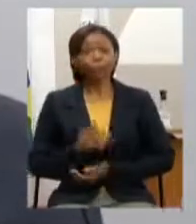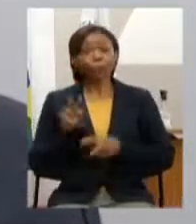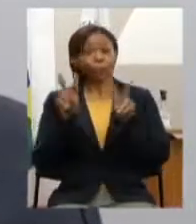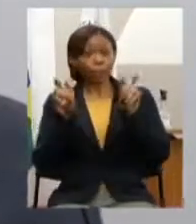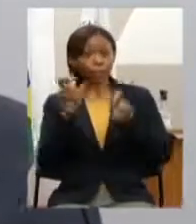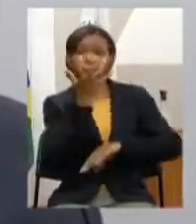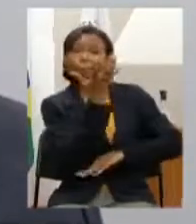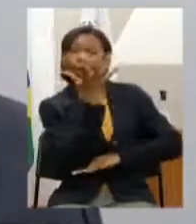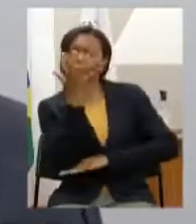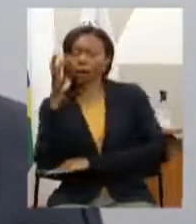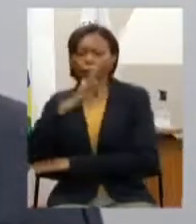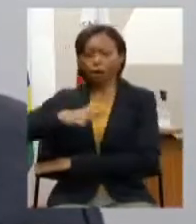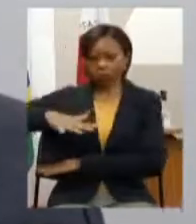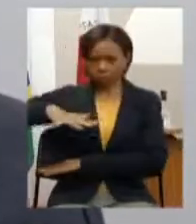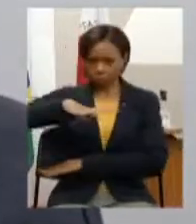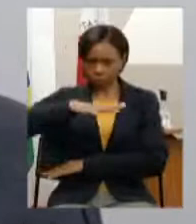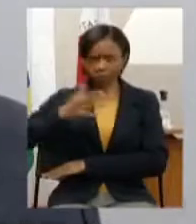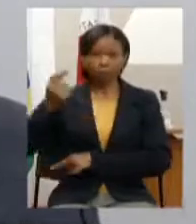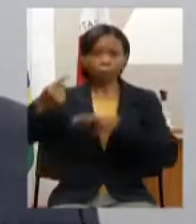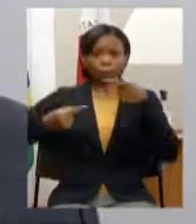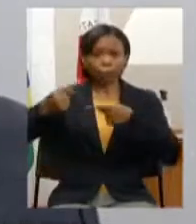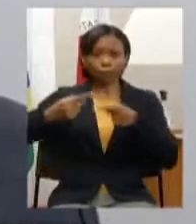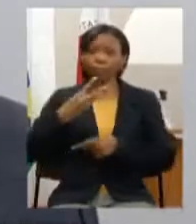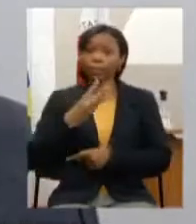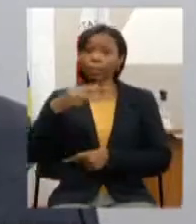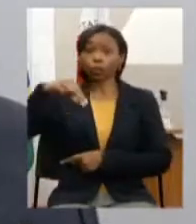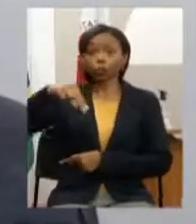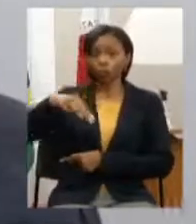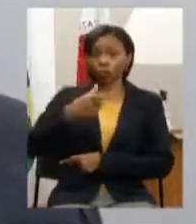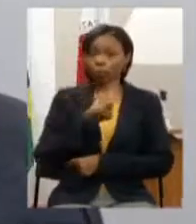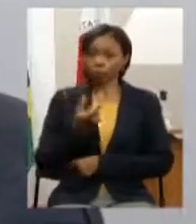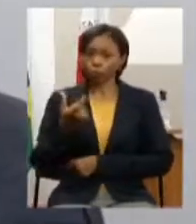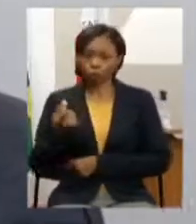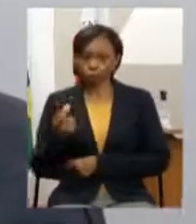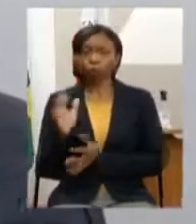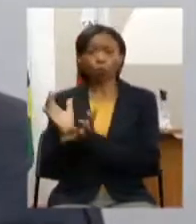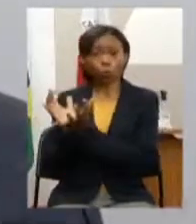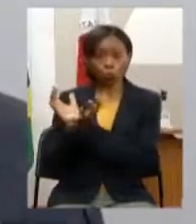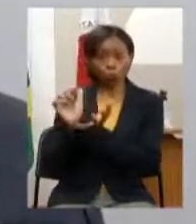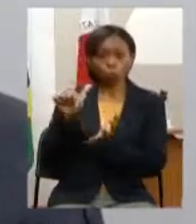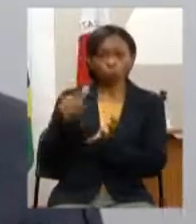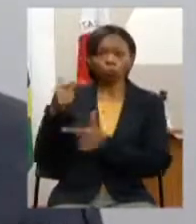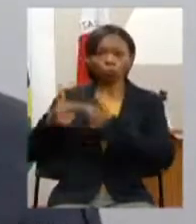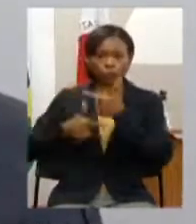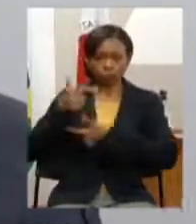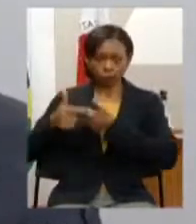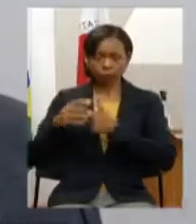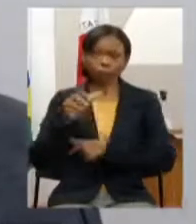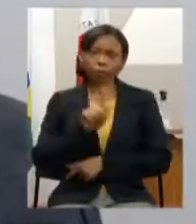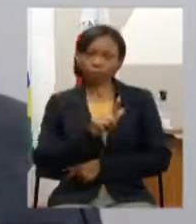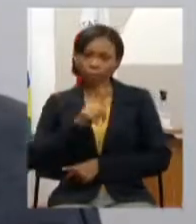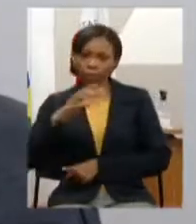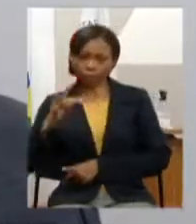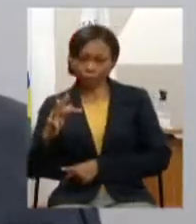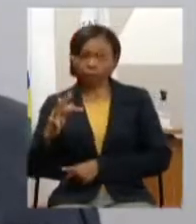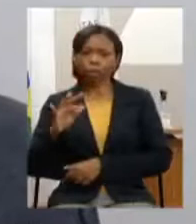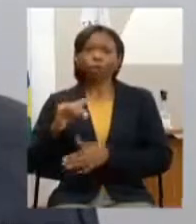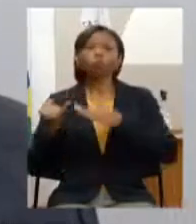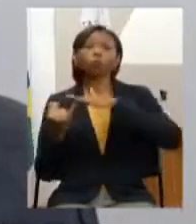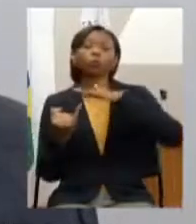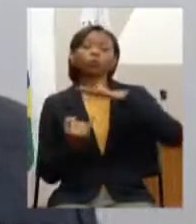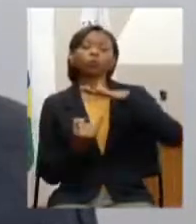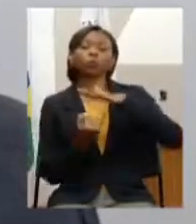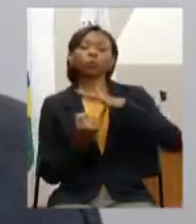foi debatido em reunião remota no dia 3 de novembro de 2020 o grupo de trabalho contou com a participação das seguintes entidades da sociedade